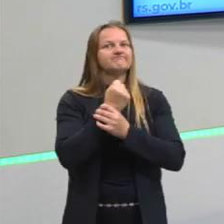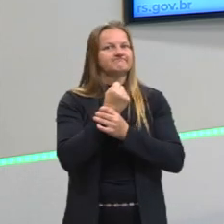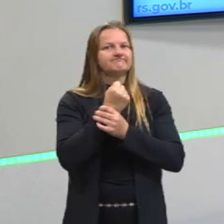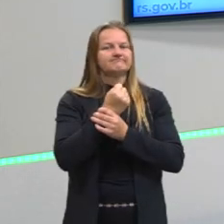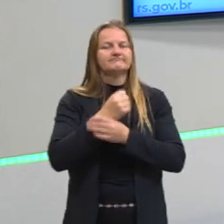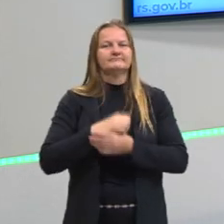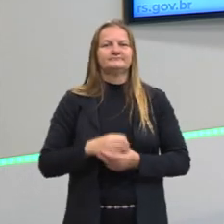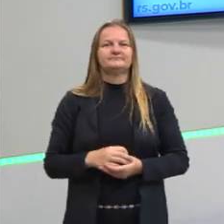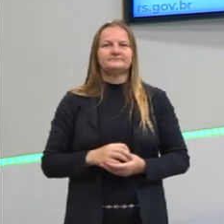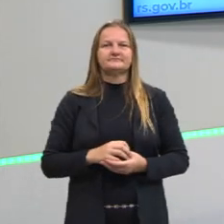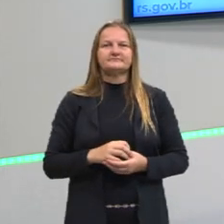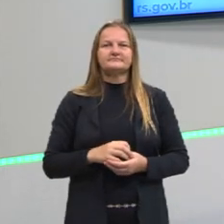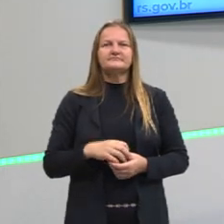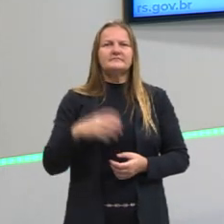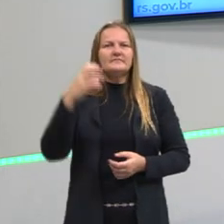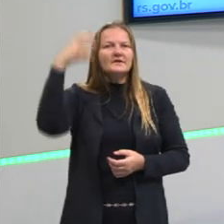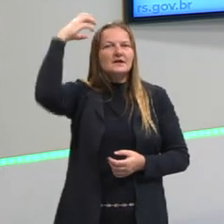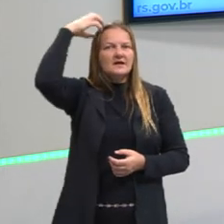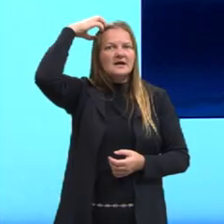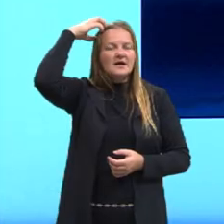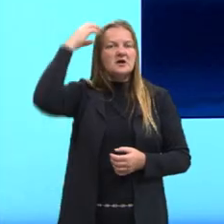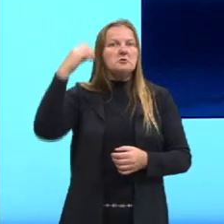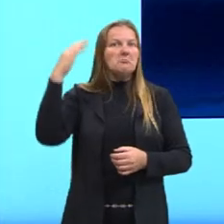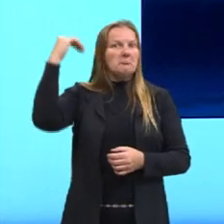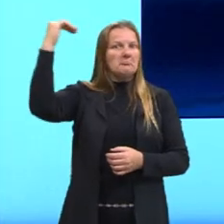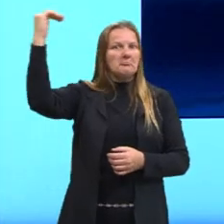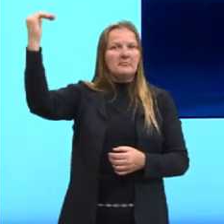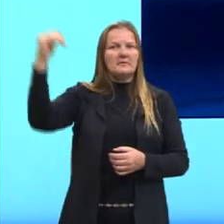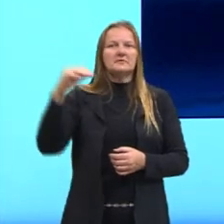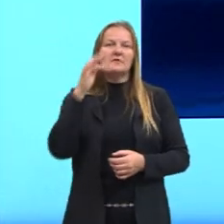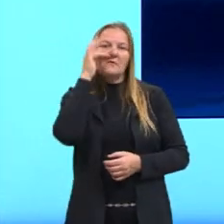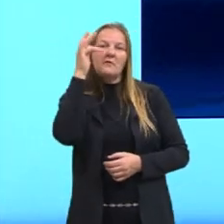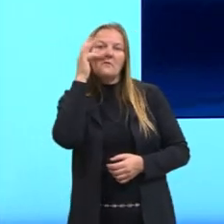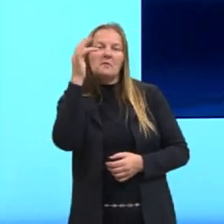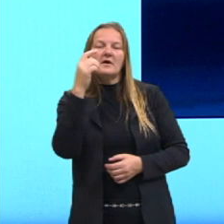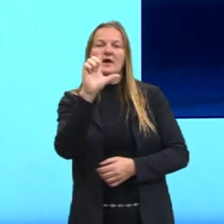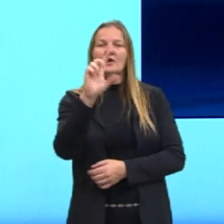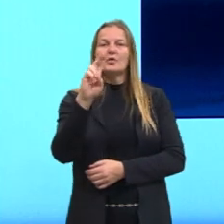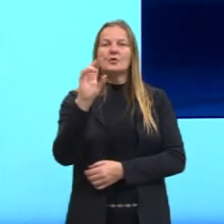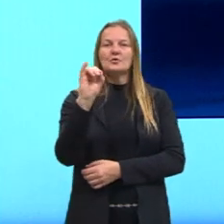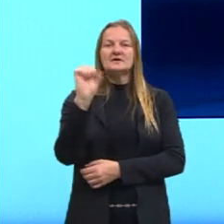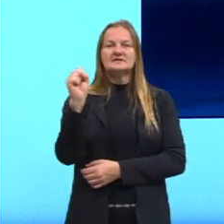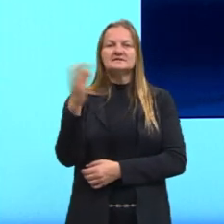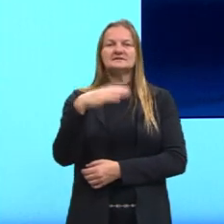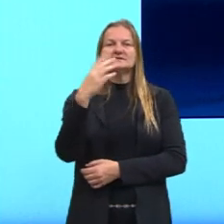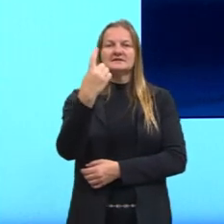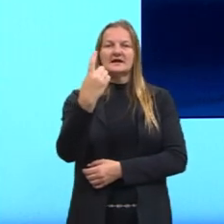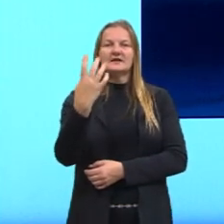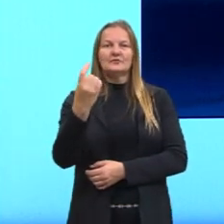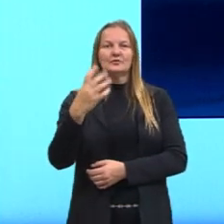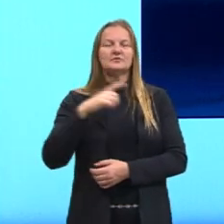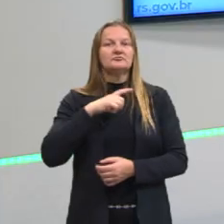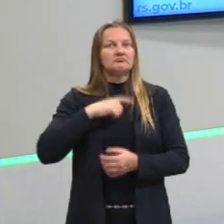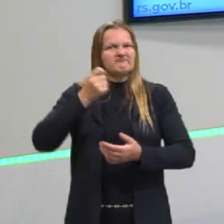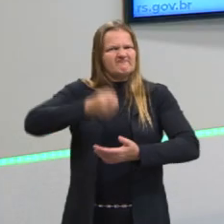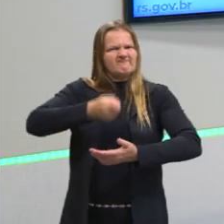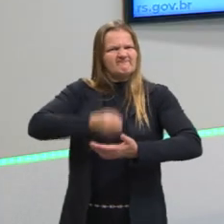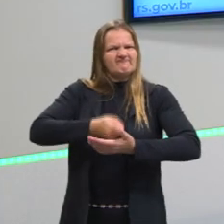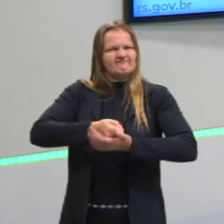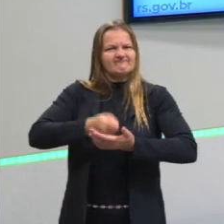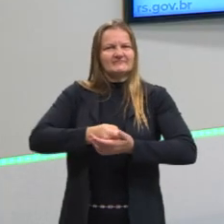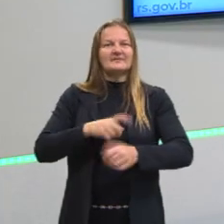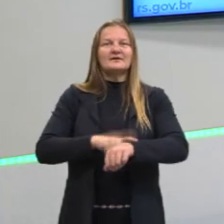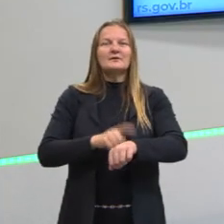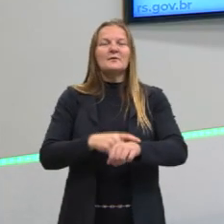diz que o Estado absolutista foi esse Estado que o rei francês Luís XIV impôs no seu tempo. E aqui